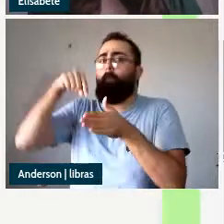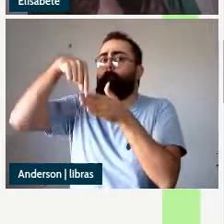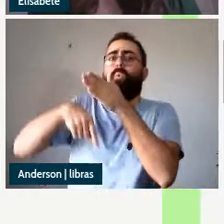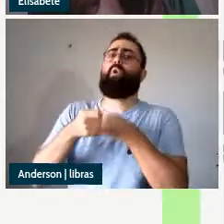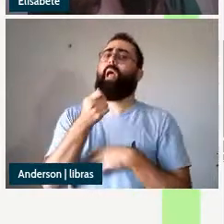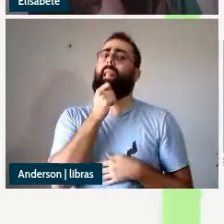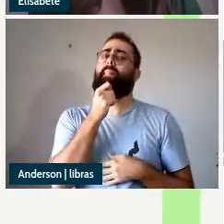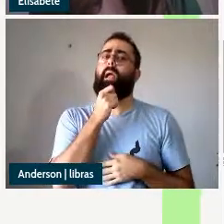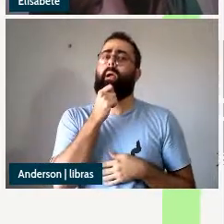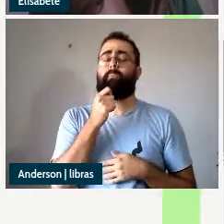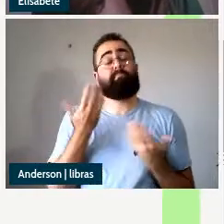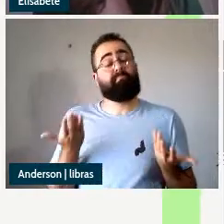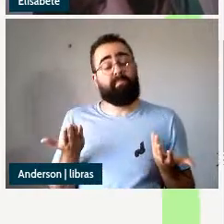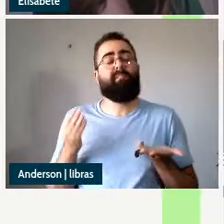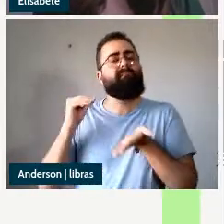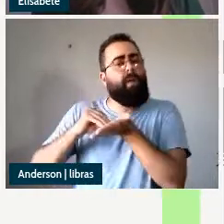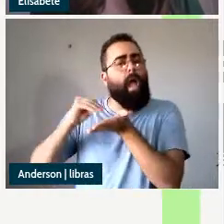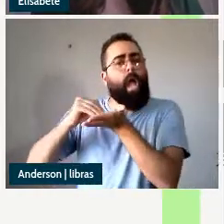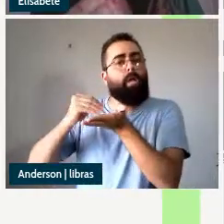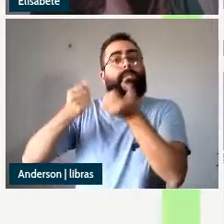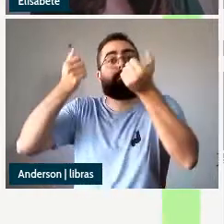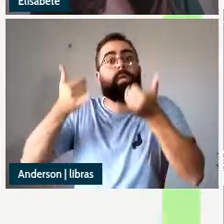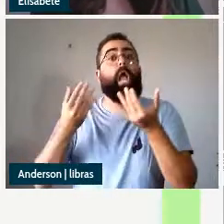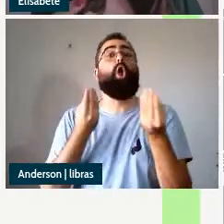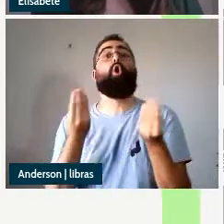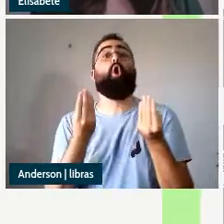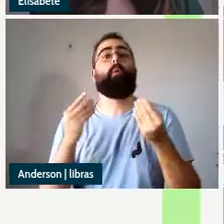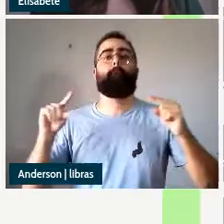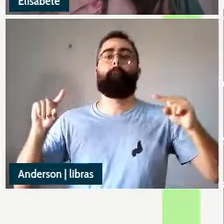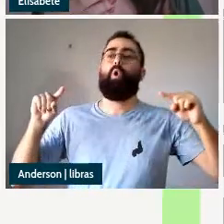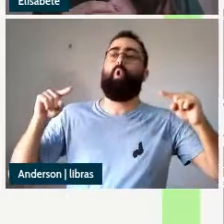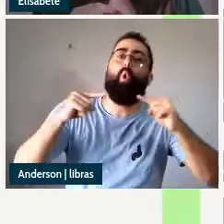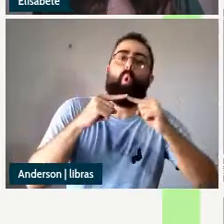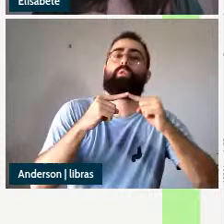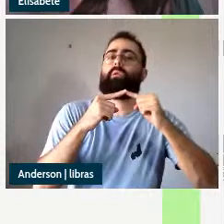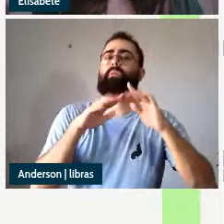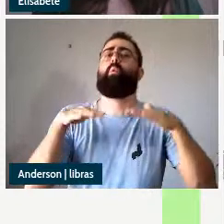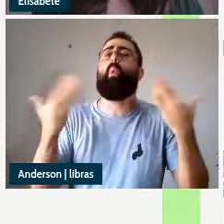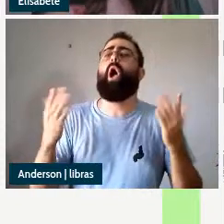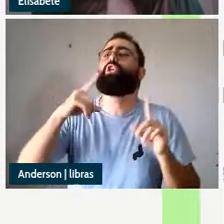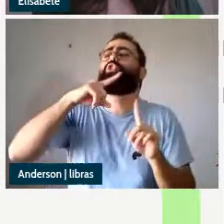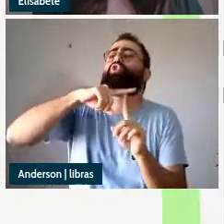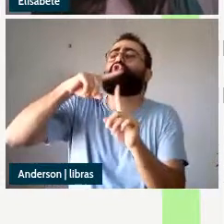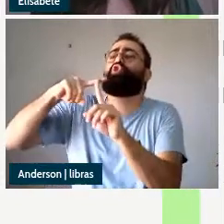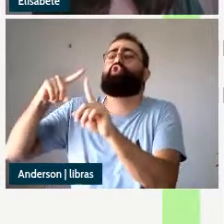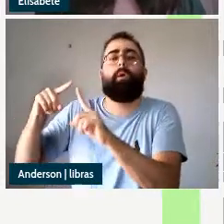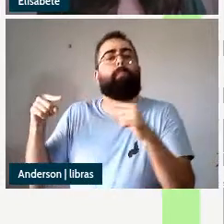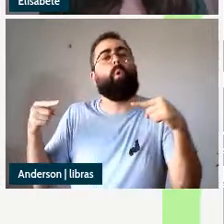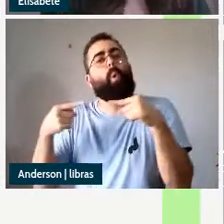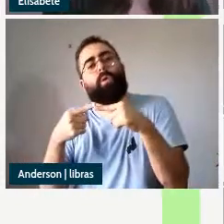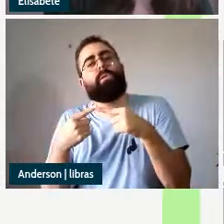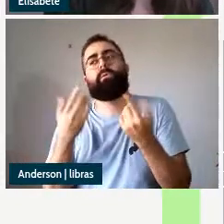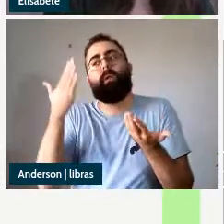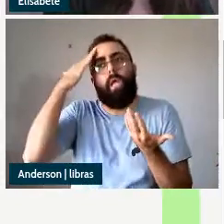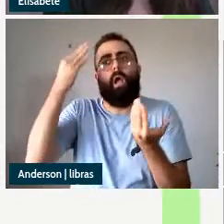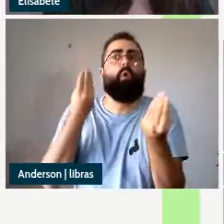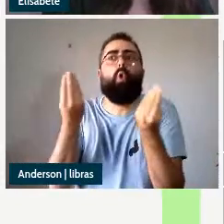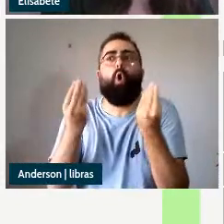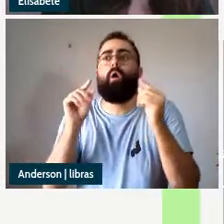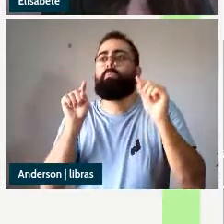no sentido de que pouco se deu atenção a explicar detalhar esse mecanismo de concordância